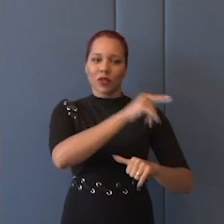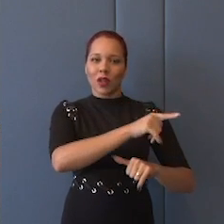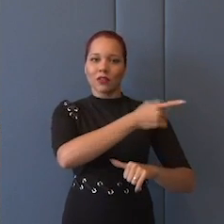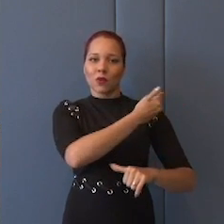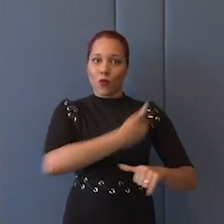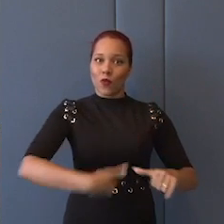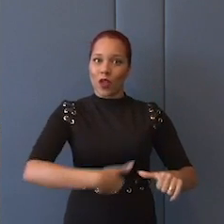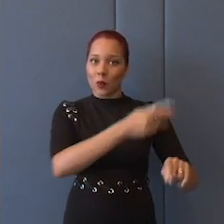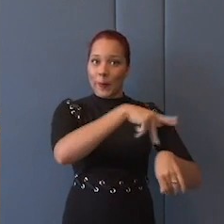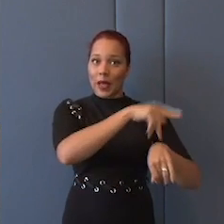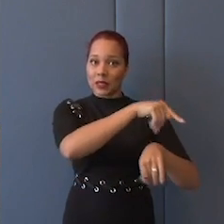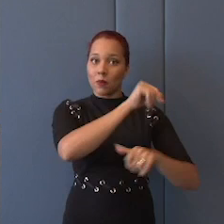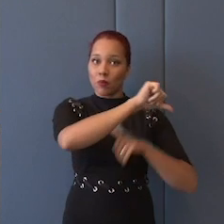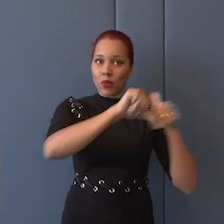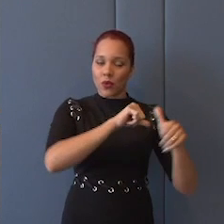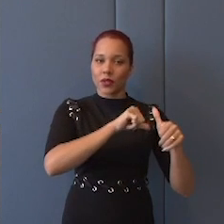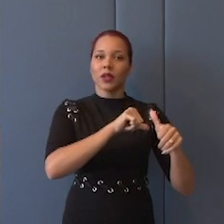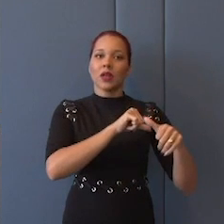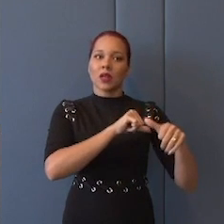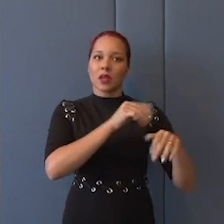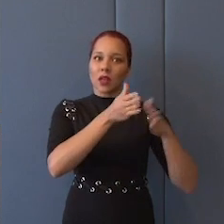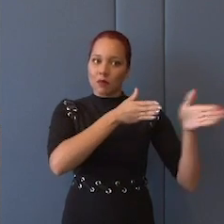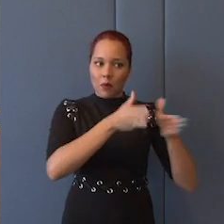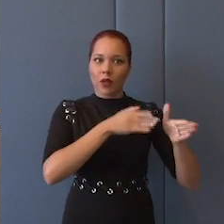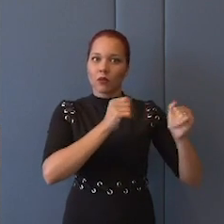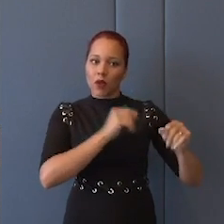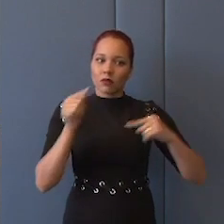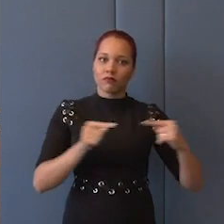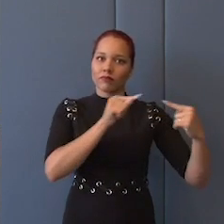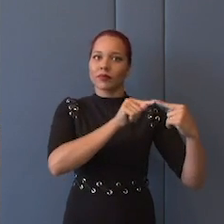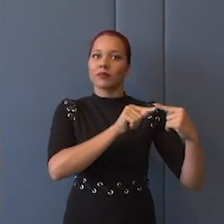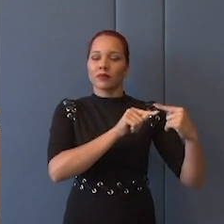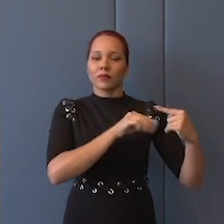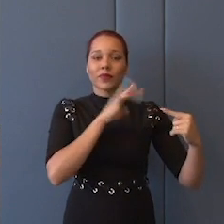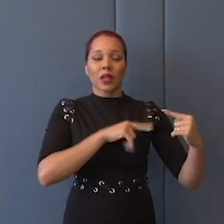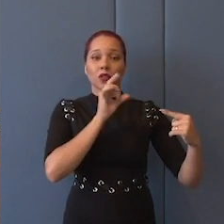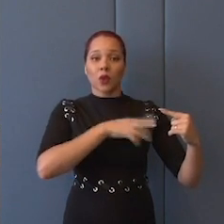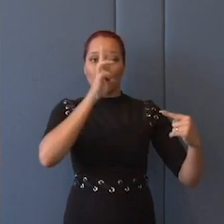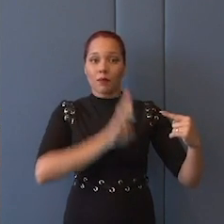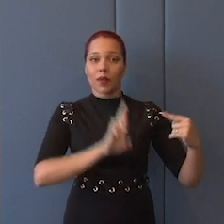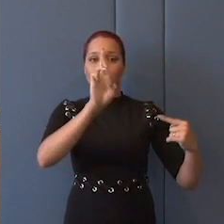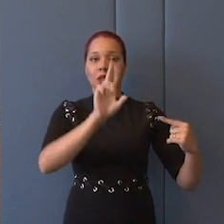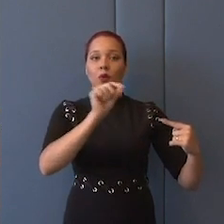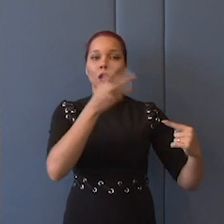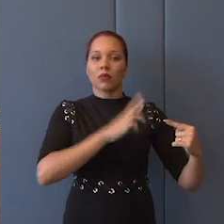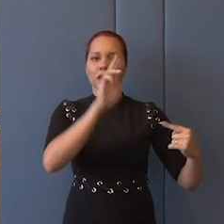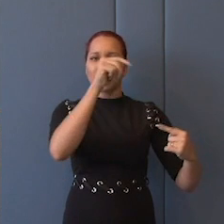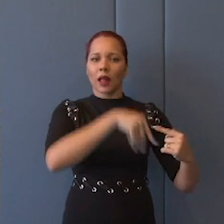representa aquele momento daquele povo daquela nação. Então, você,